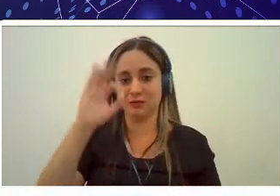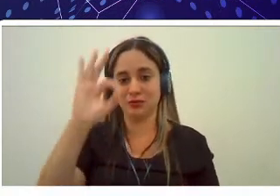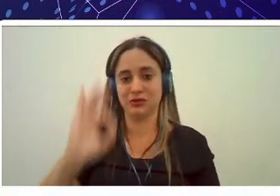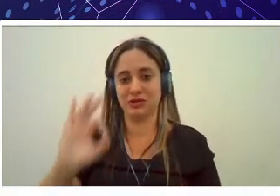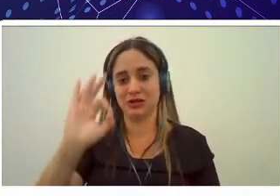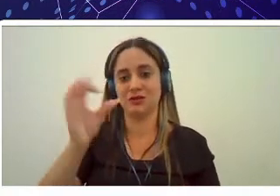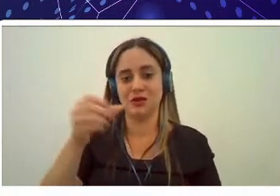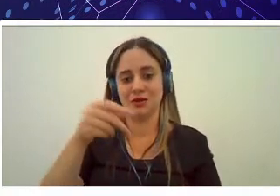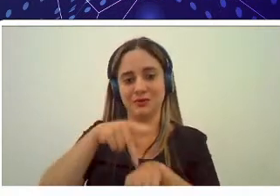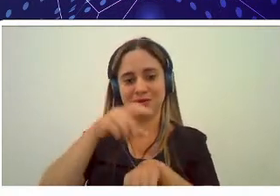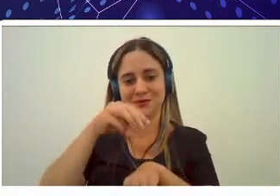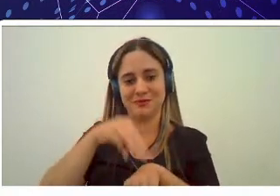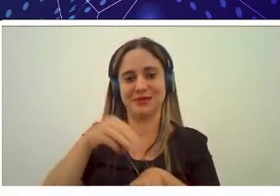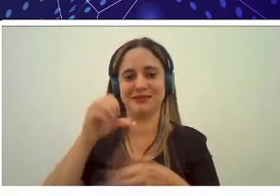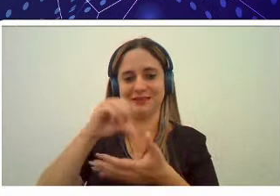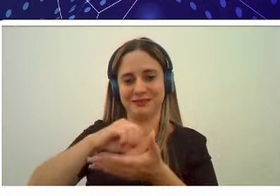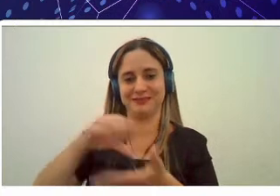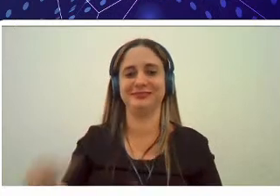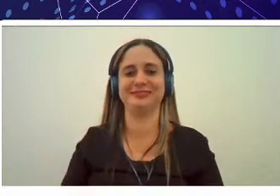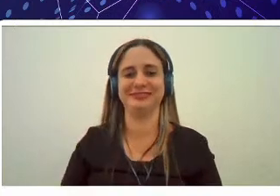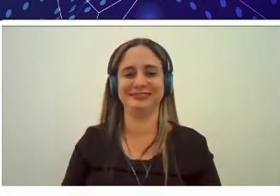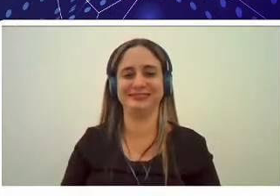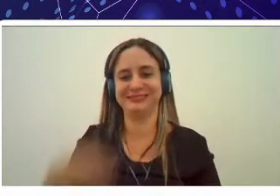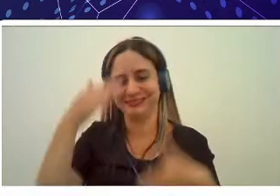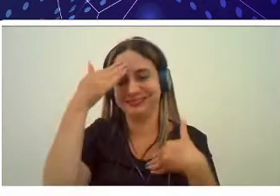e é isso muito obrigada a todos